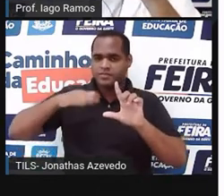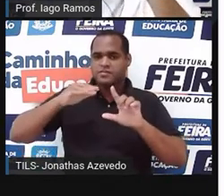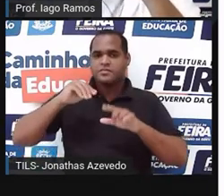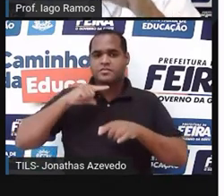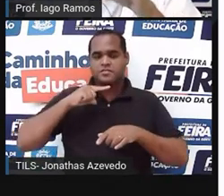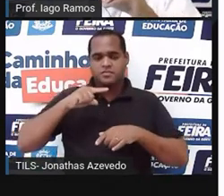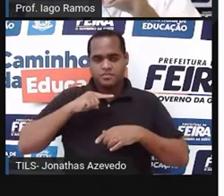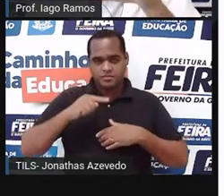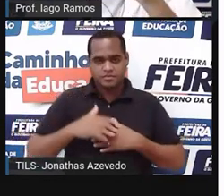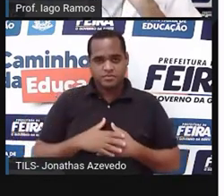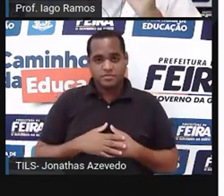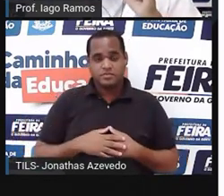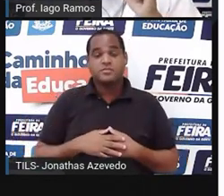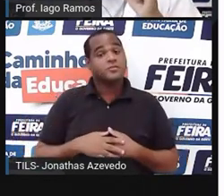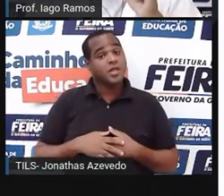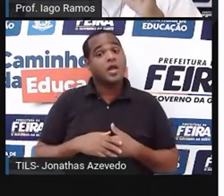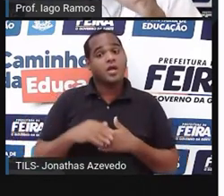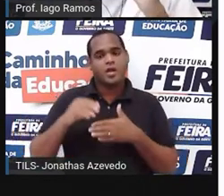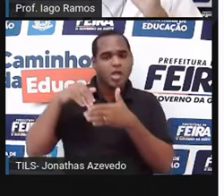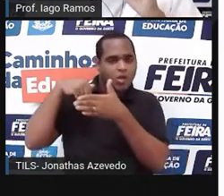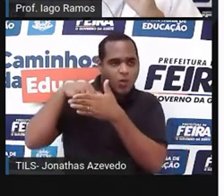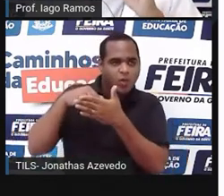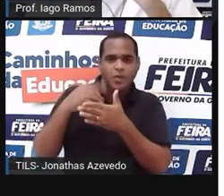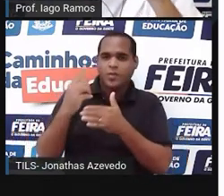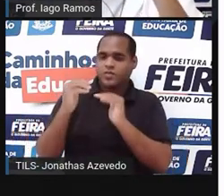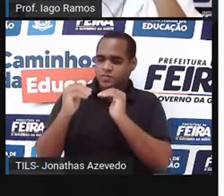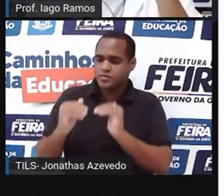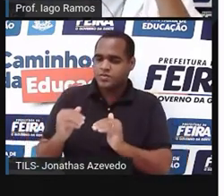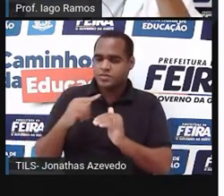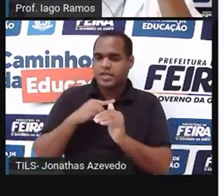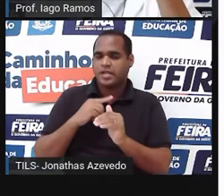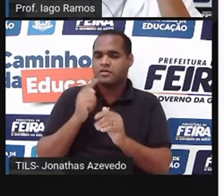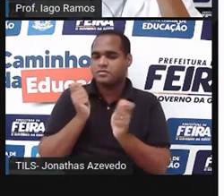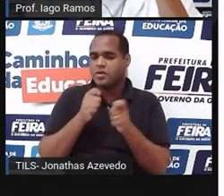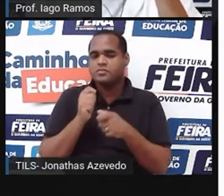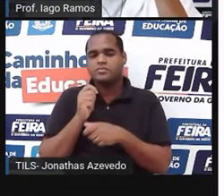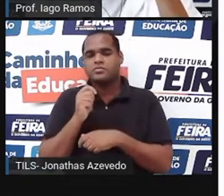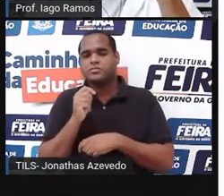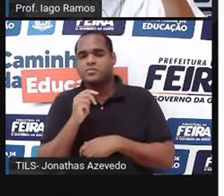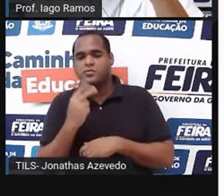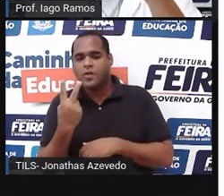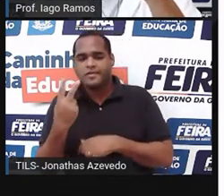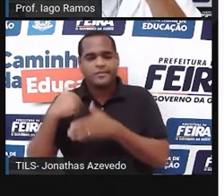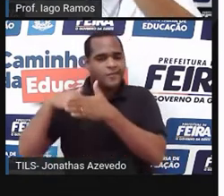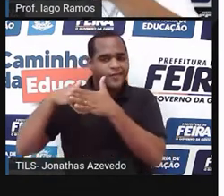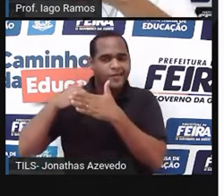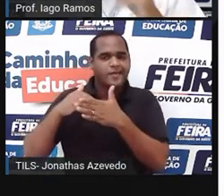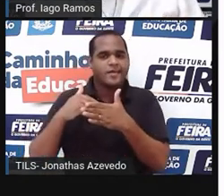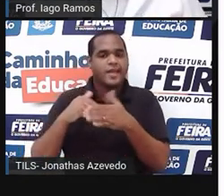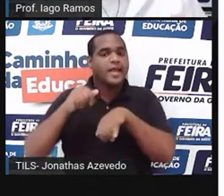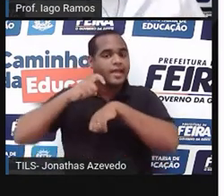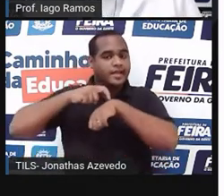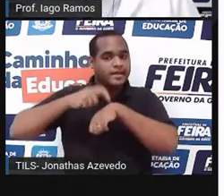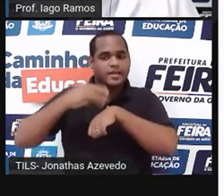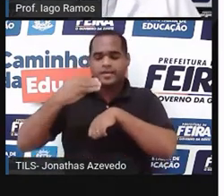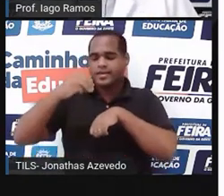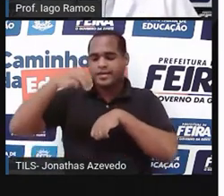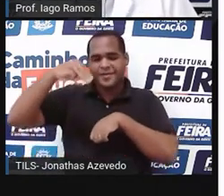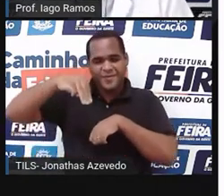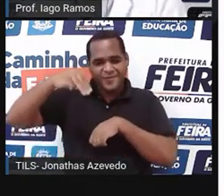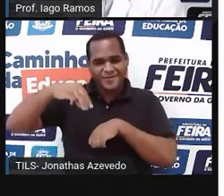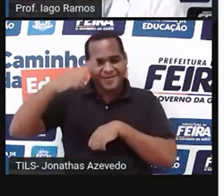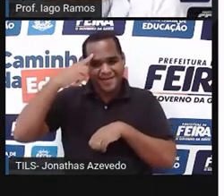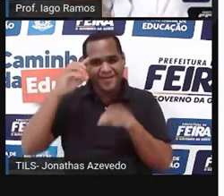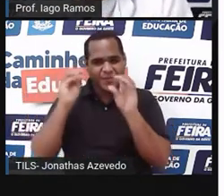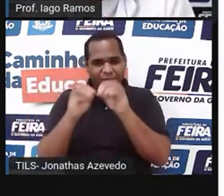Então, ali em gols, embaixo do um, eu vou colocar dois. Porque agora vai ser dois gols. E no tempo eu vou colocar 30 minutos, como eu